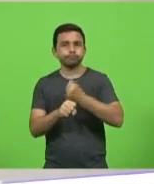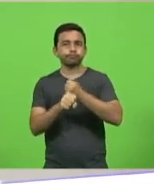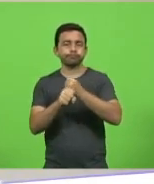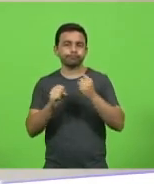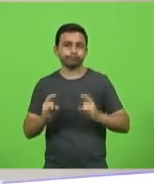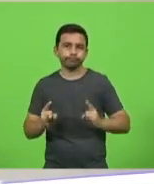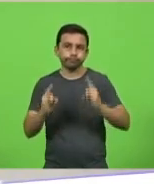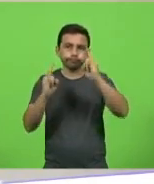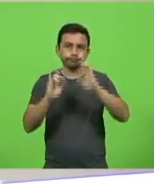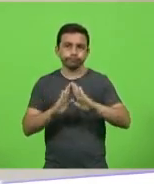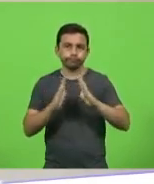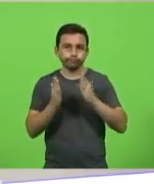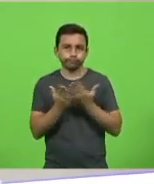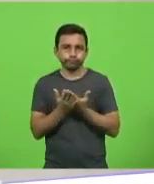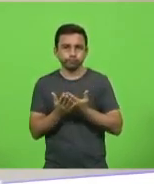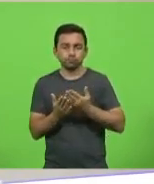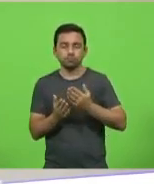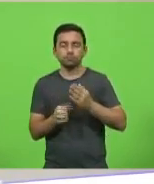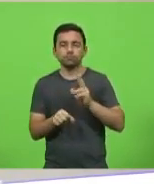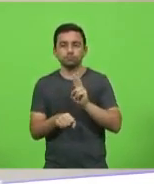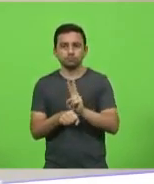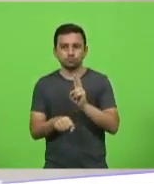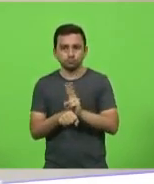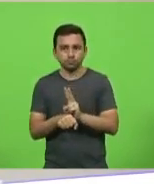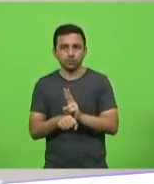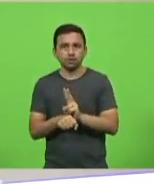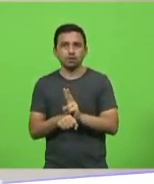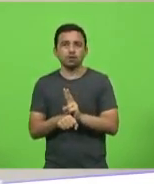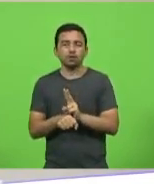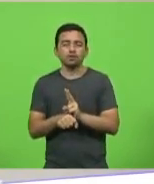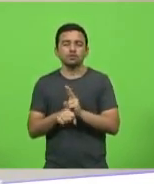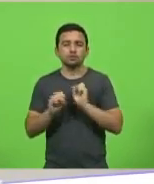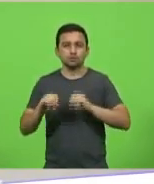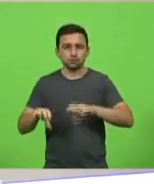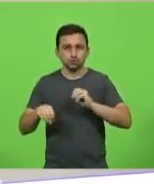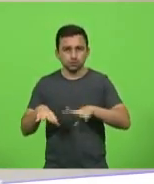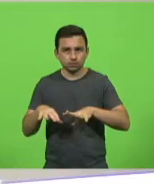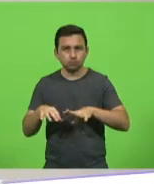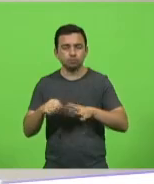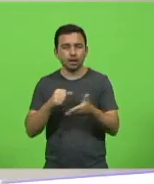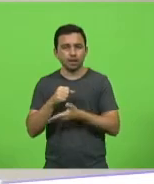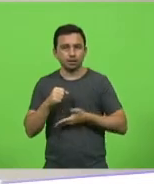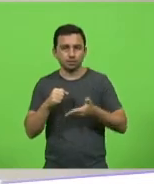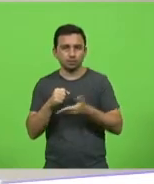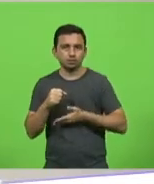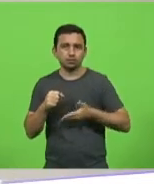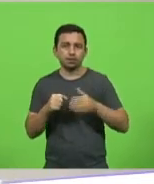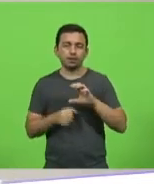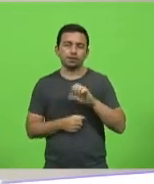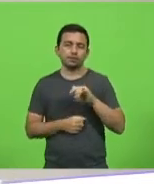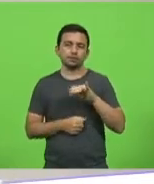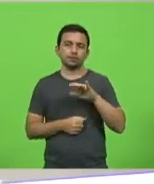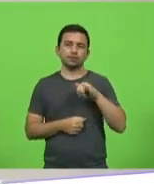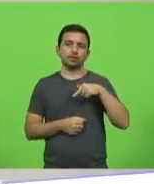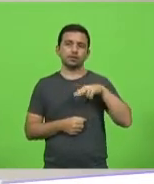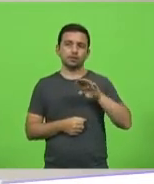indígena do ensino fundamental CACIC-UERAPUC.